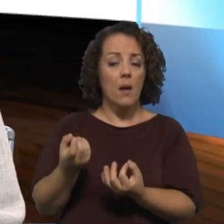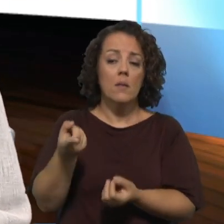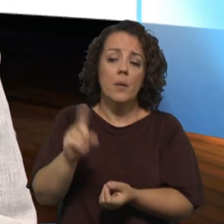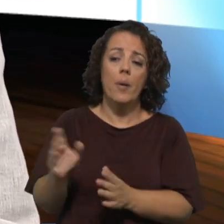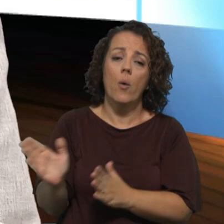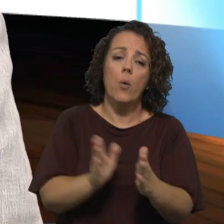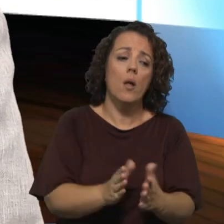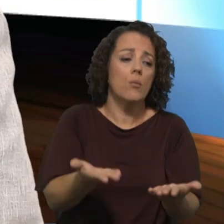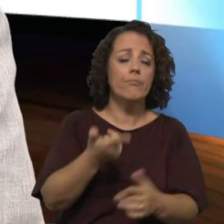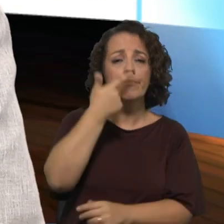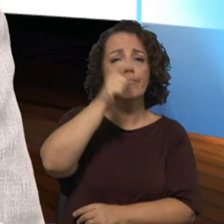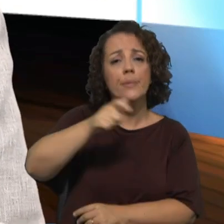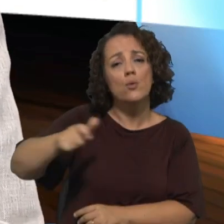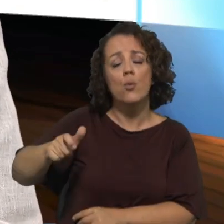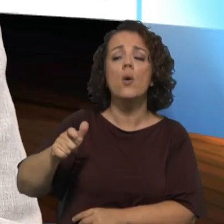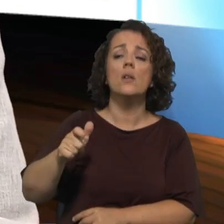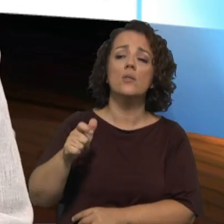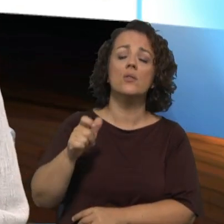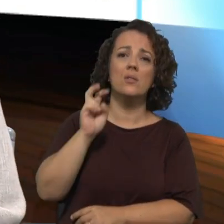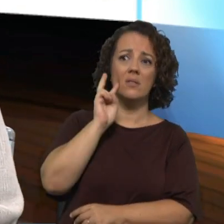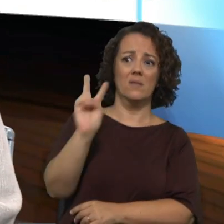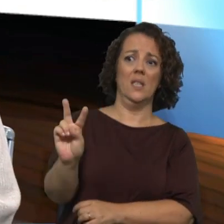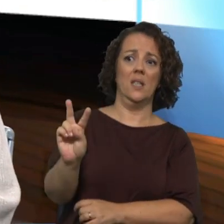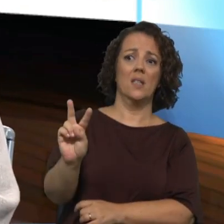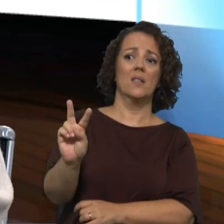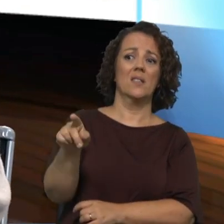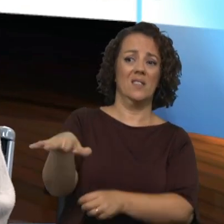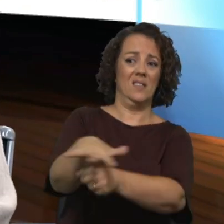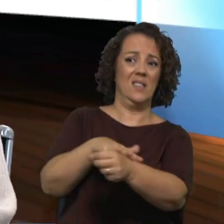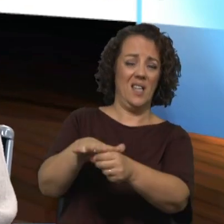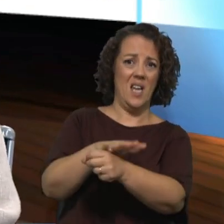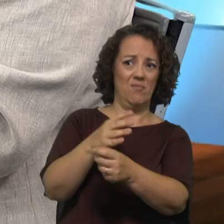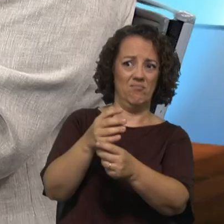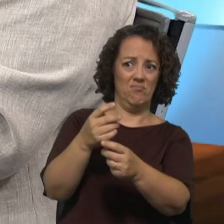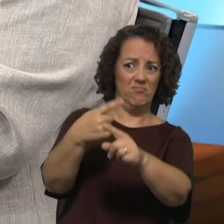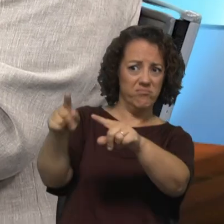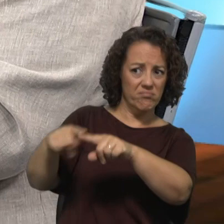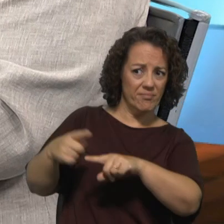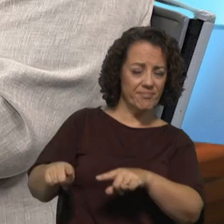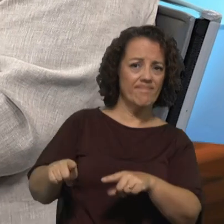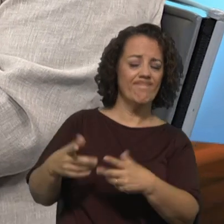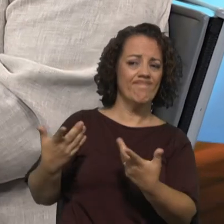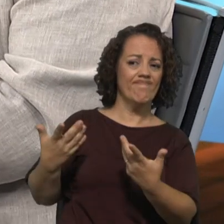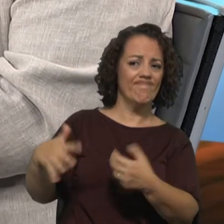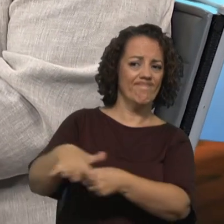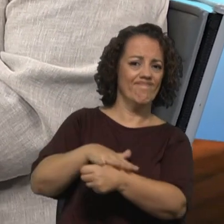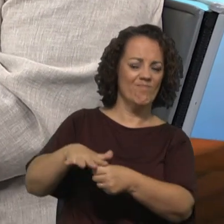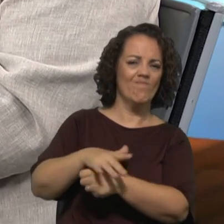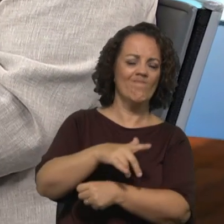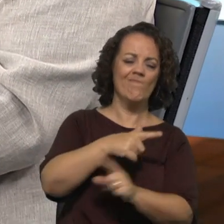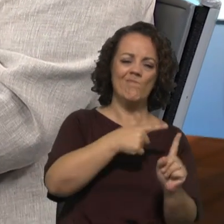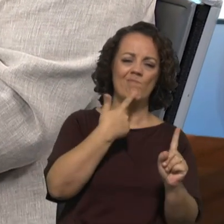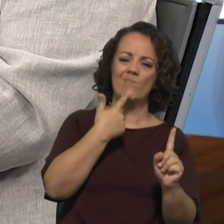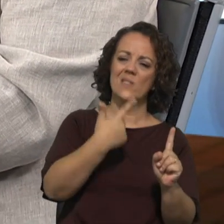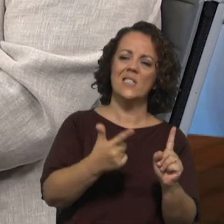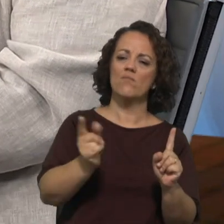há pessoas que veem neste sino de ameaça a fundamentos que julgam necessários e imutáveis